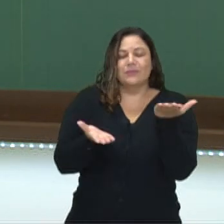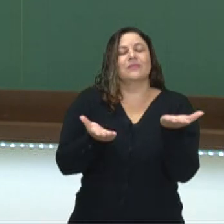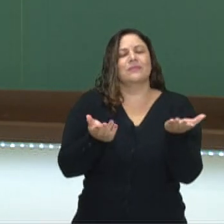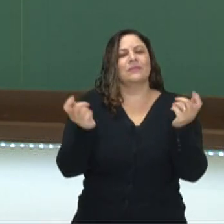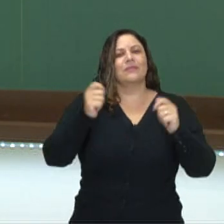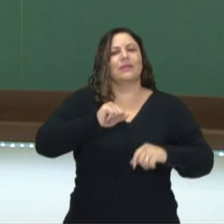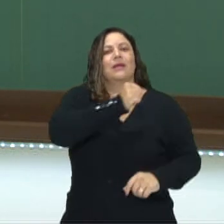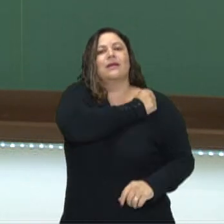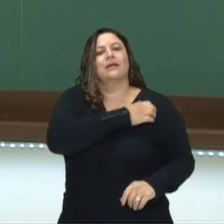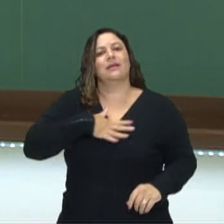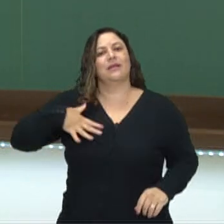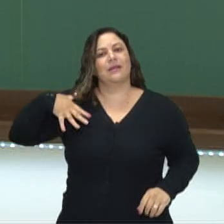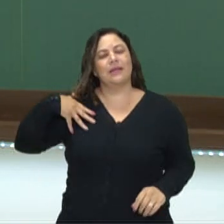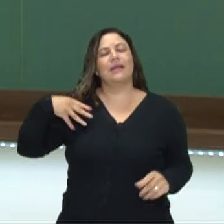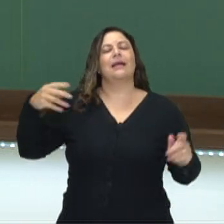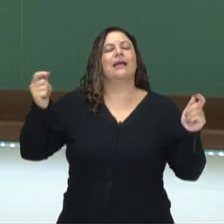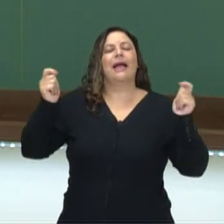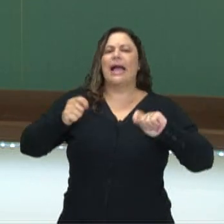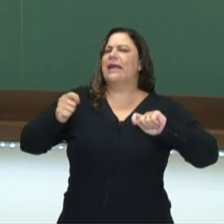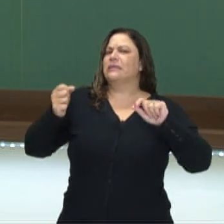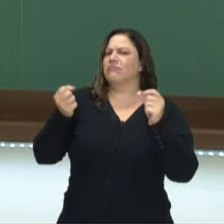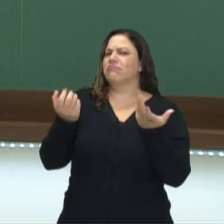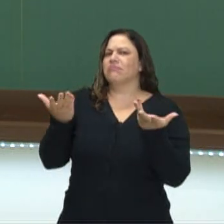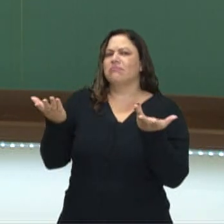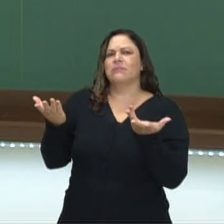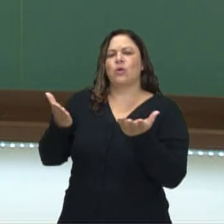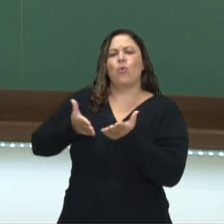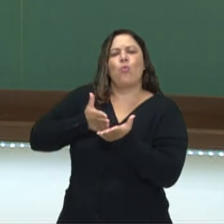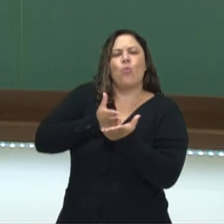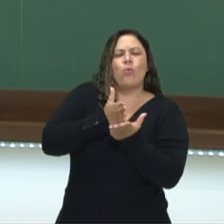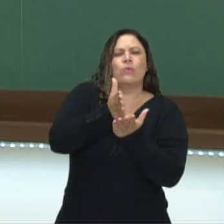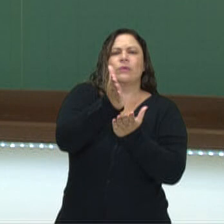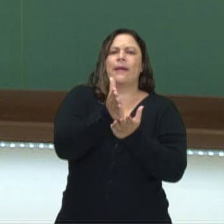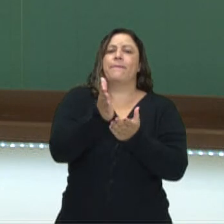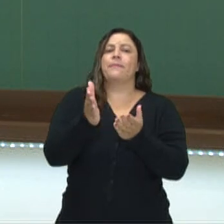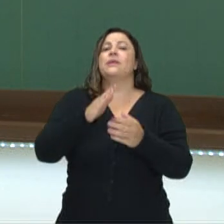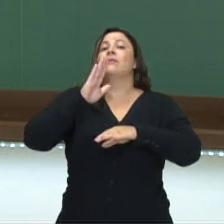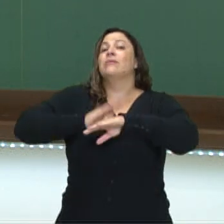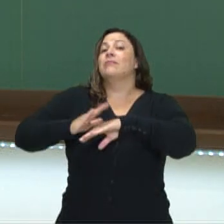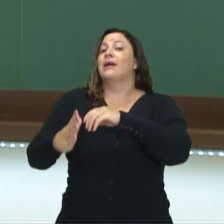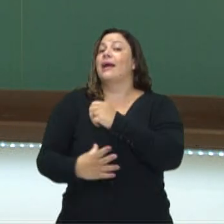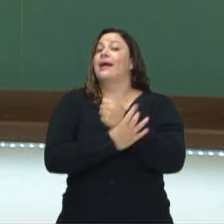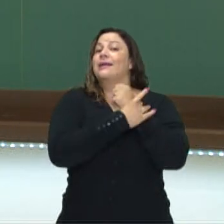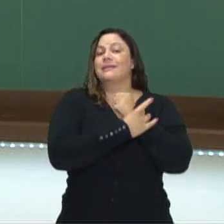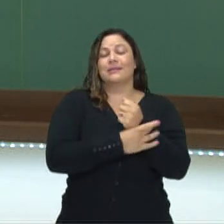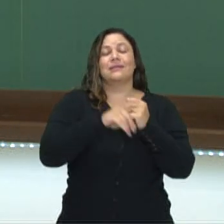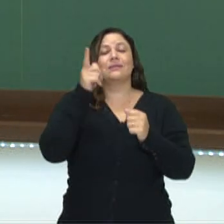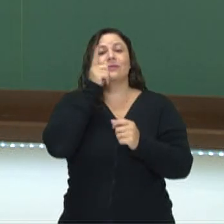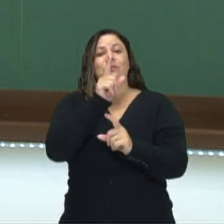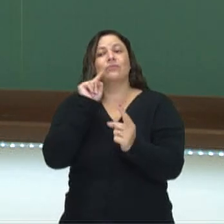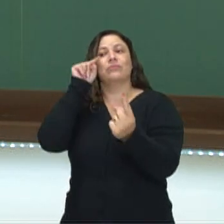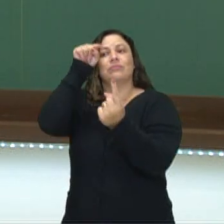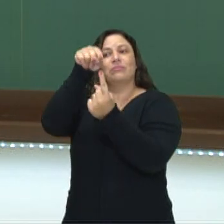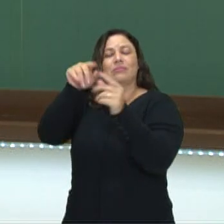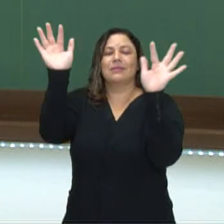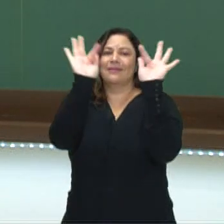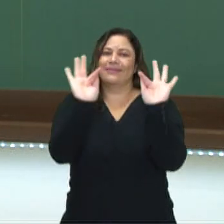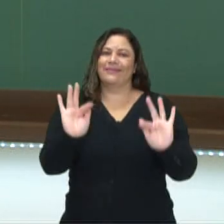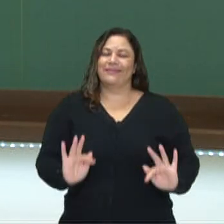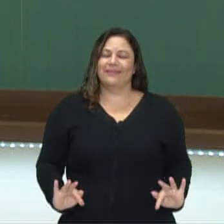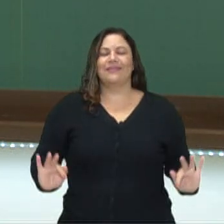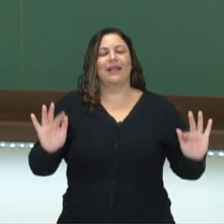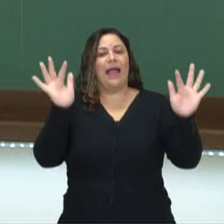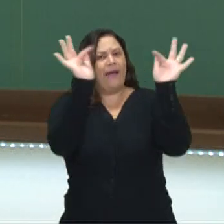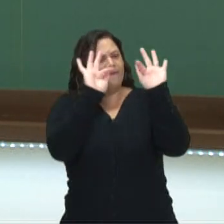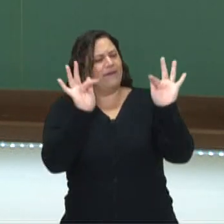Aristóteles considera um caminho mais seguro para se alcançar a felicidade.